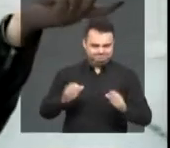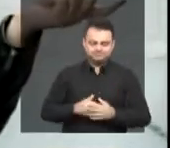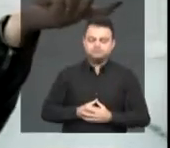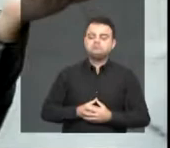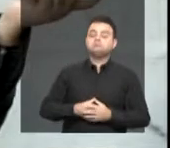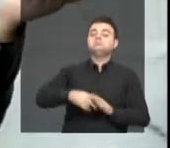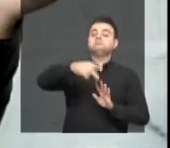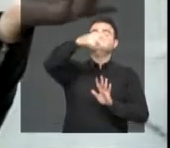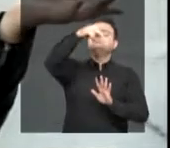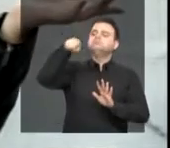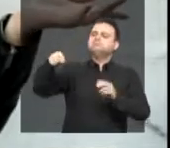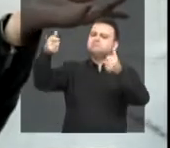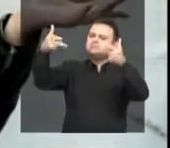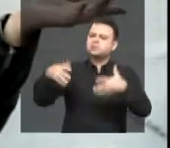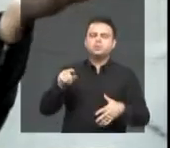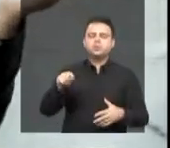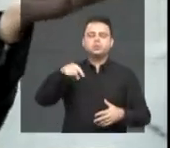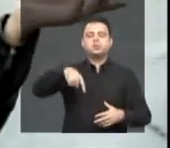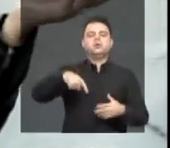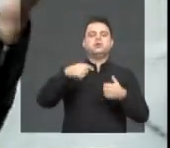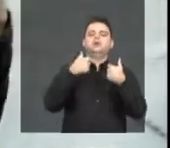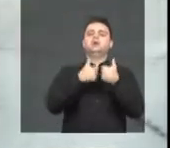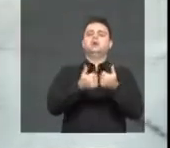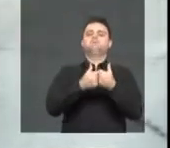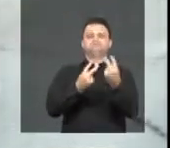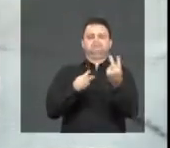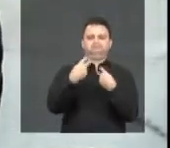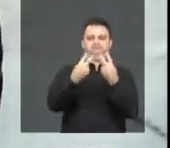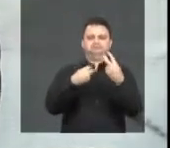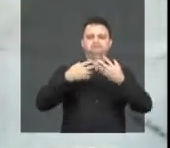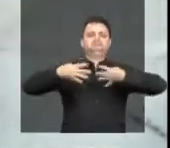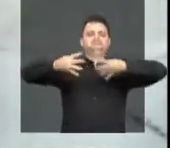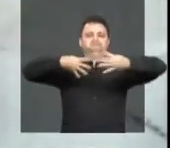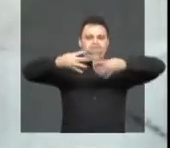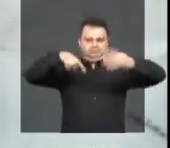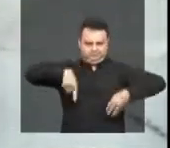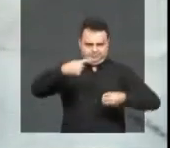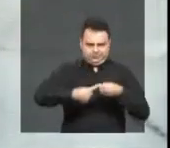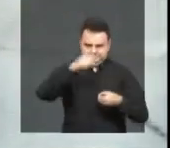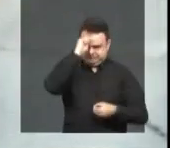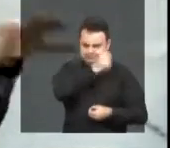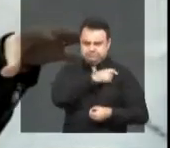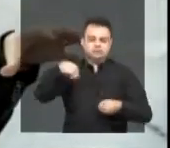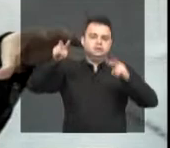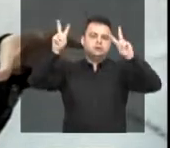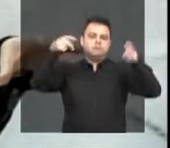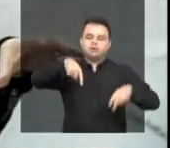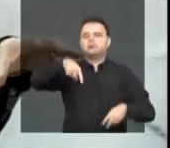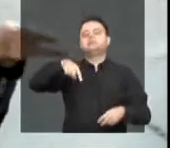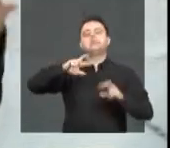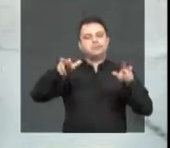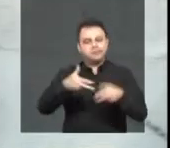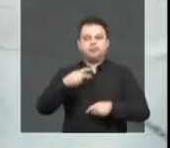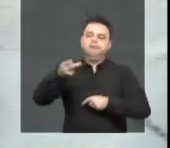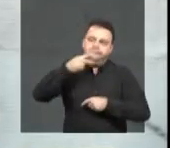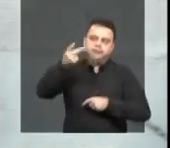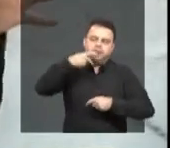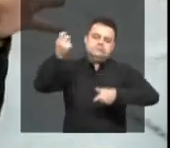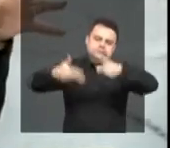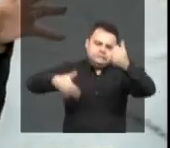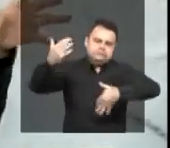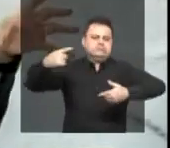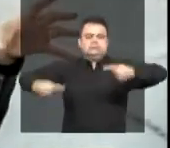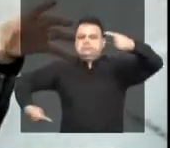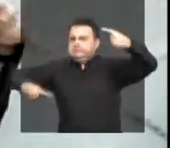O senhor mencionou aí a questão do transporte público em Rio Preto, e de todas as alterações, isso é uma pauta constante aqui na Câmara? O